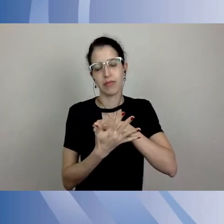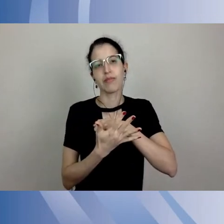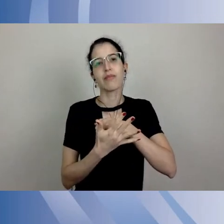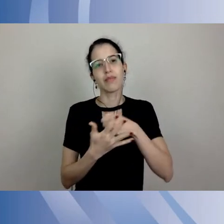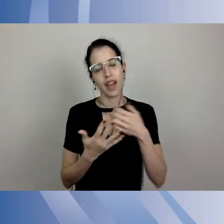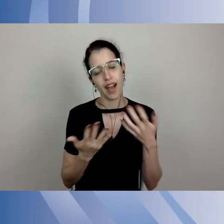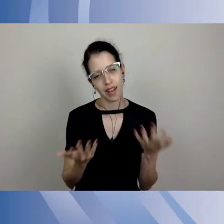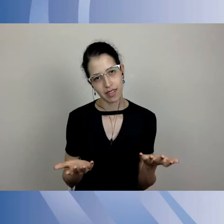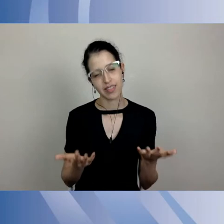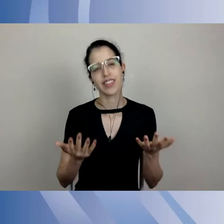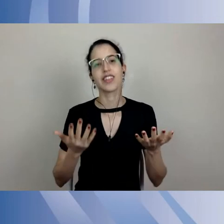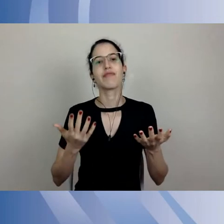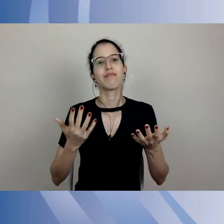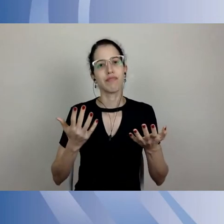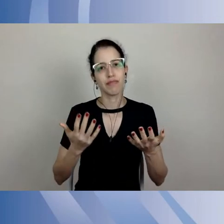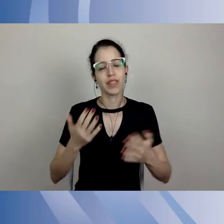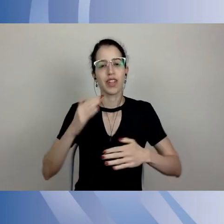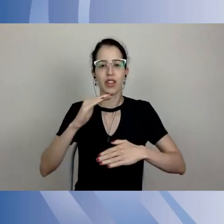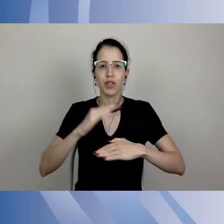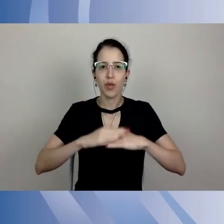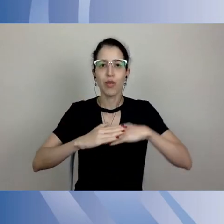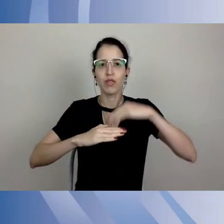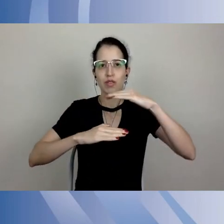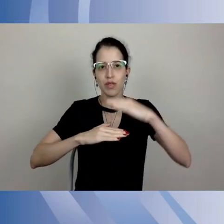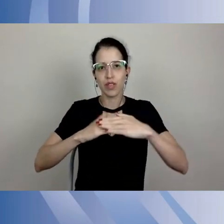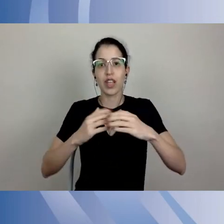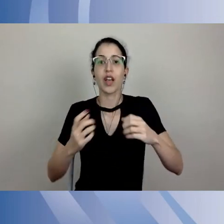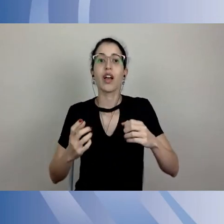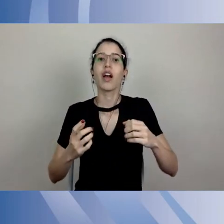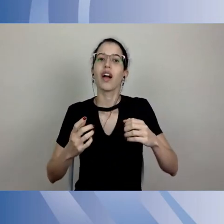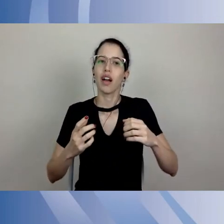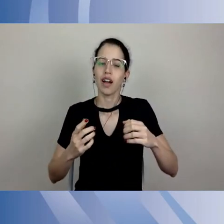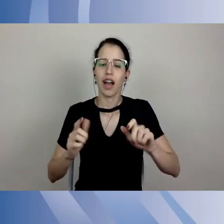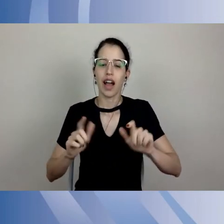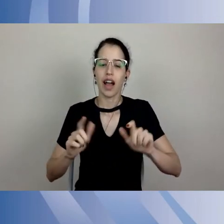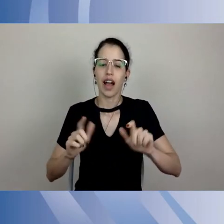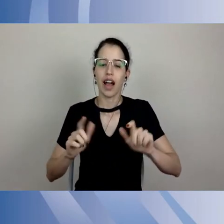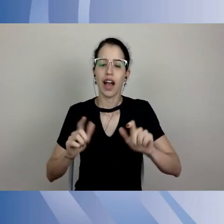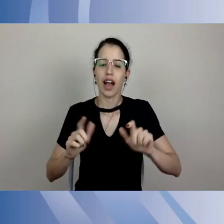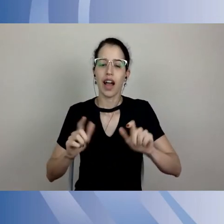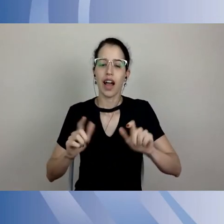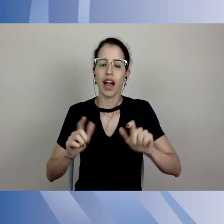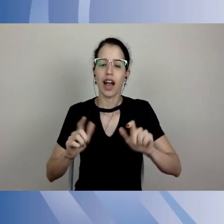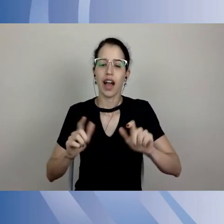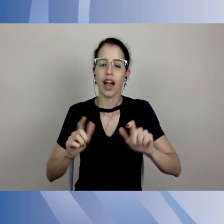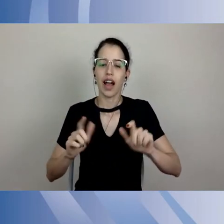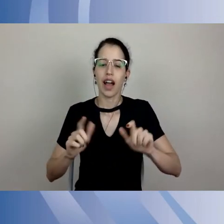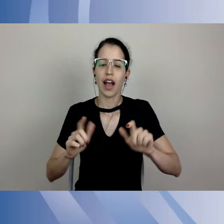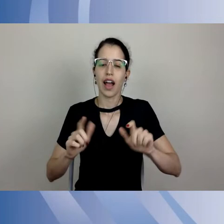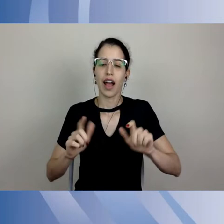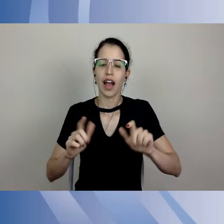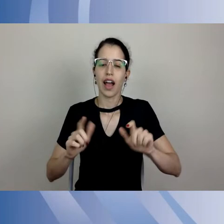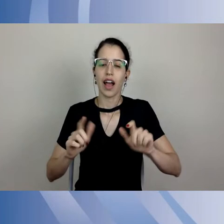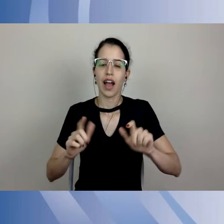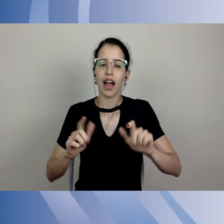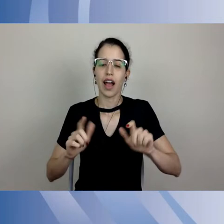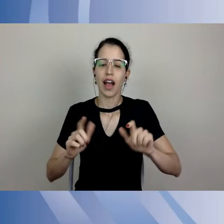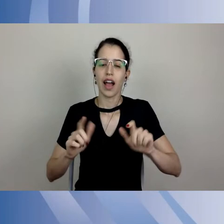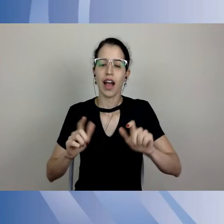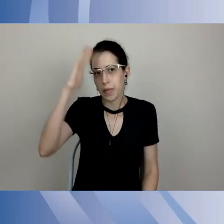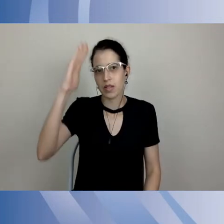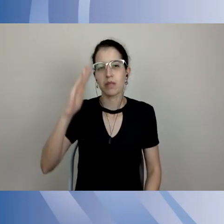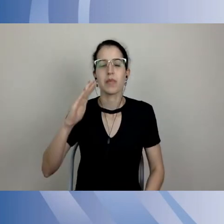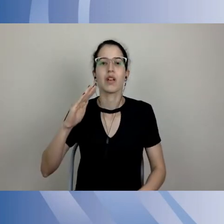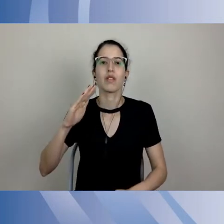construirmos o nosso retorno de ações. Obviamente, a nossa principal tarefa é fazer com que essa instituição